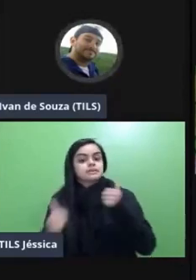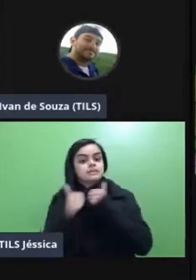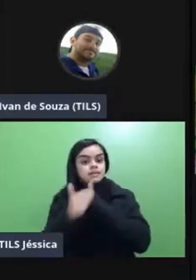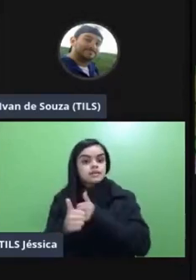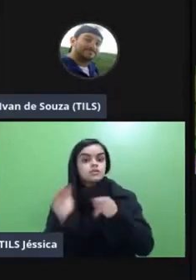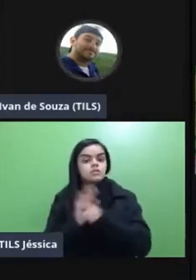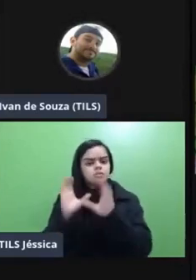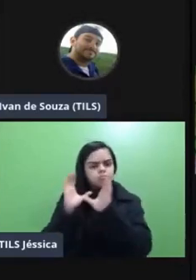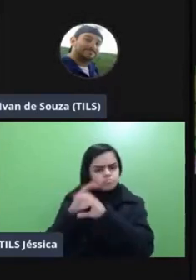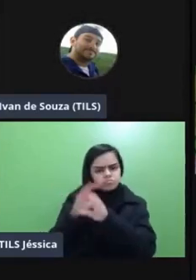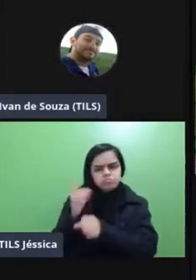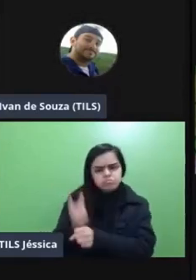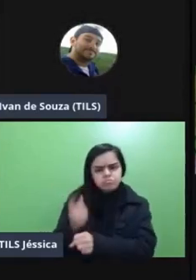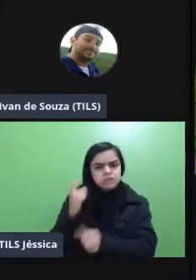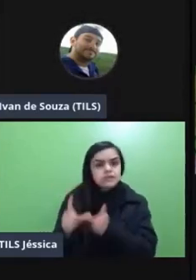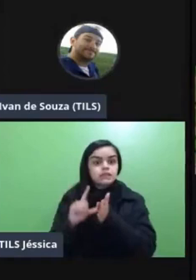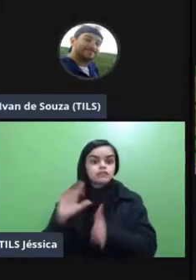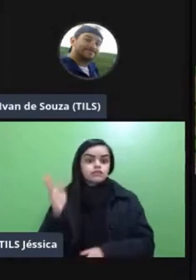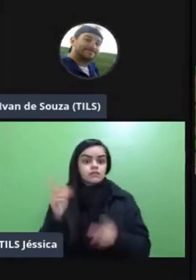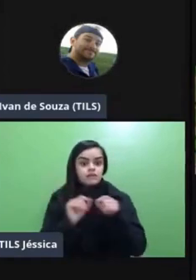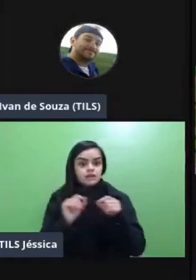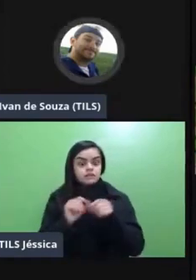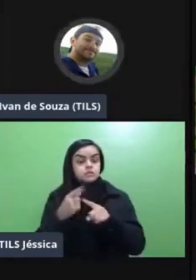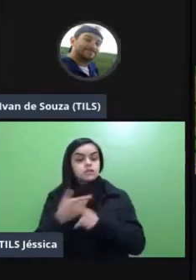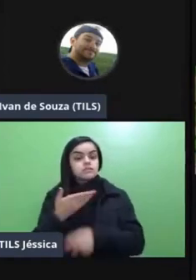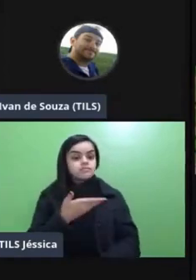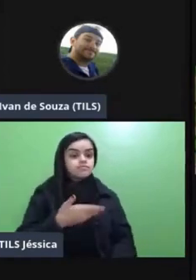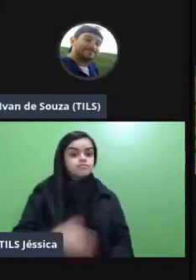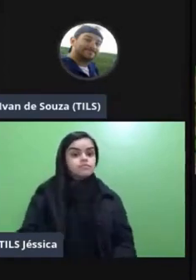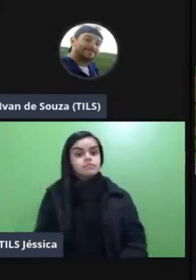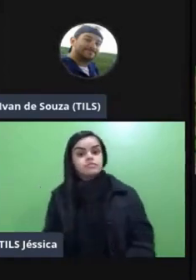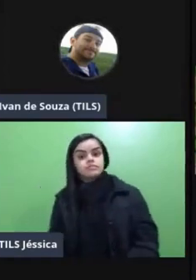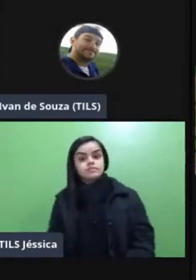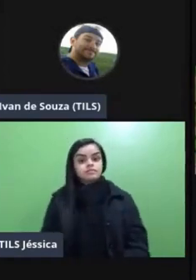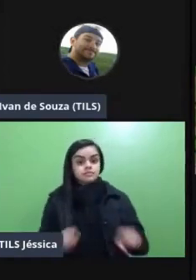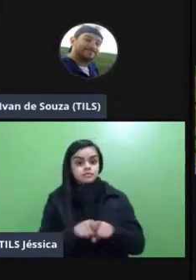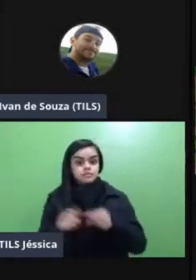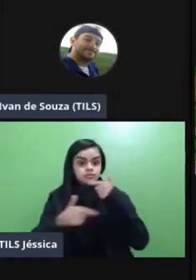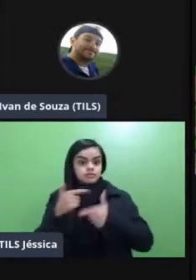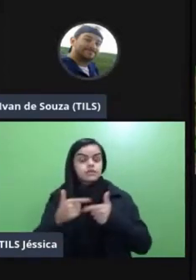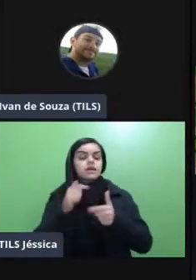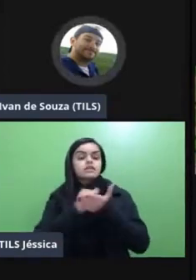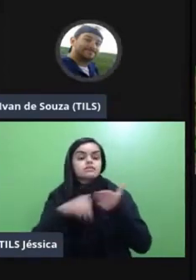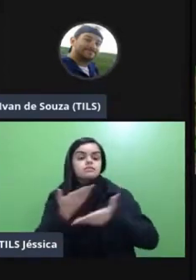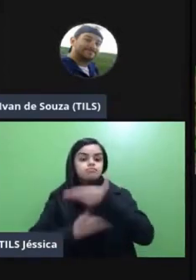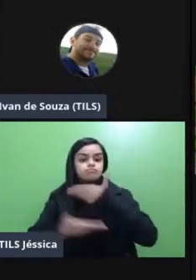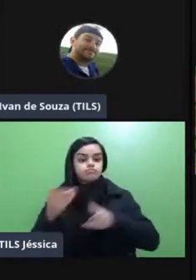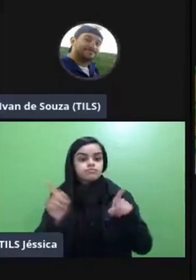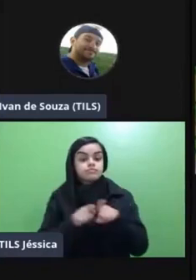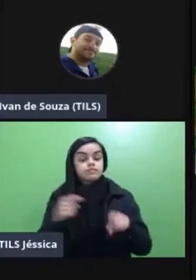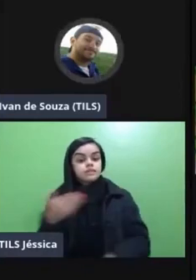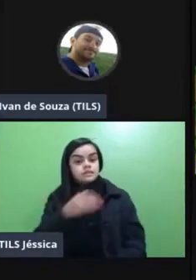diagnóstico que foi feito já anteriormente do que precisa ser abordado e uma outra estação vai trabalhar com atividades colaborativas a grande chave aqui